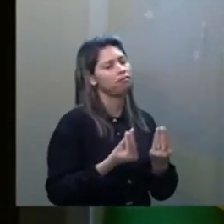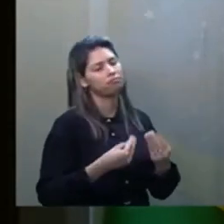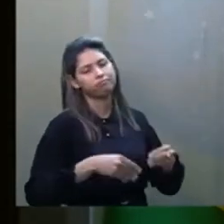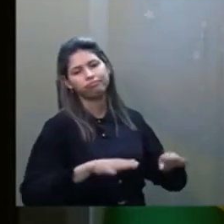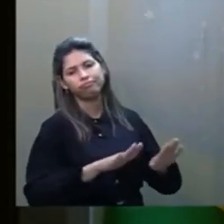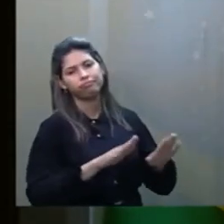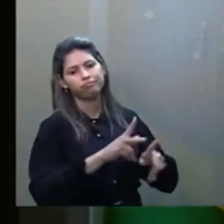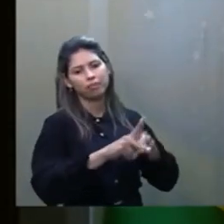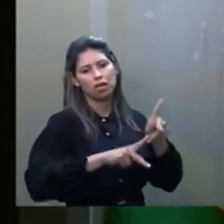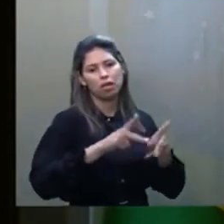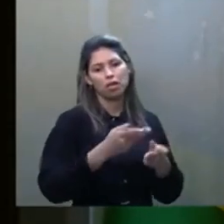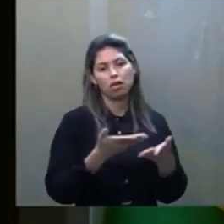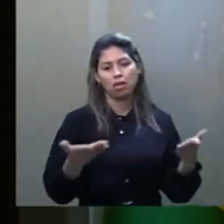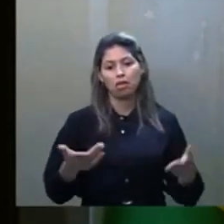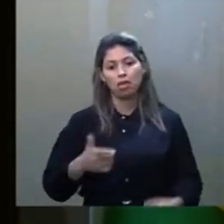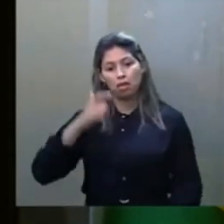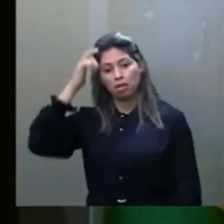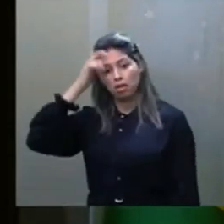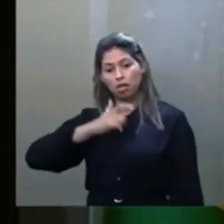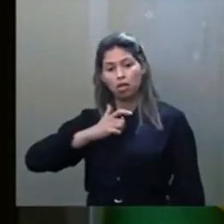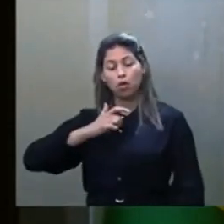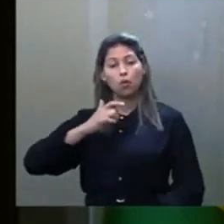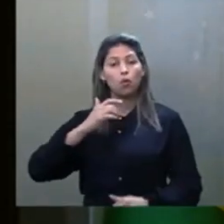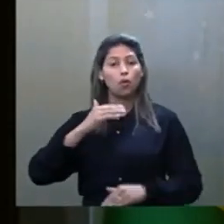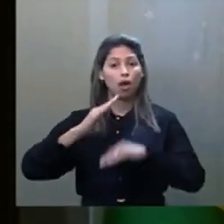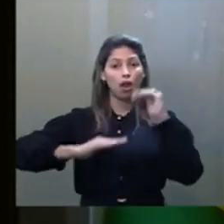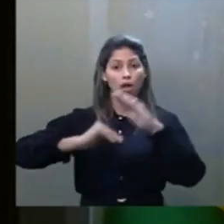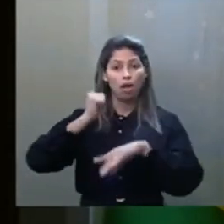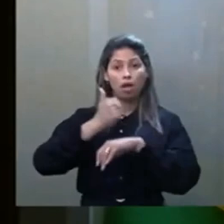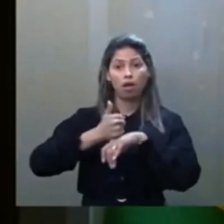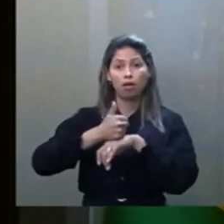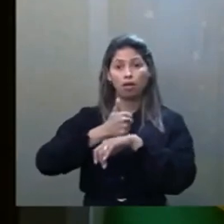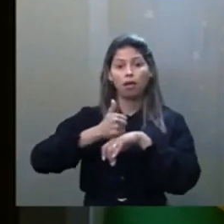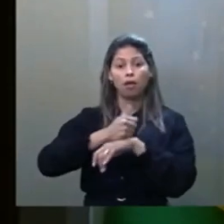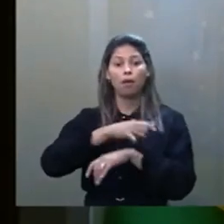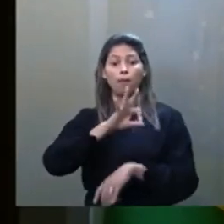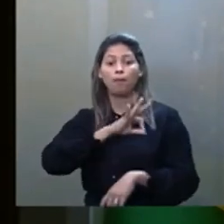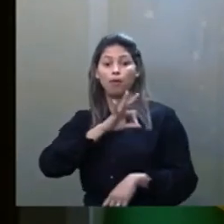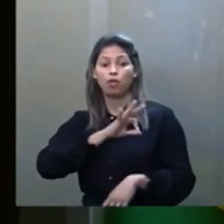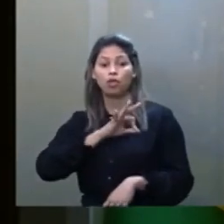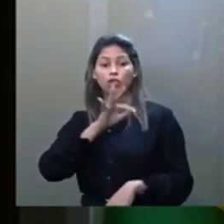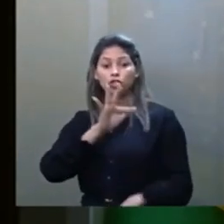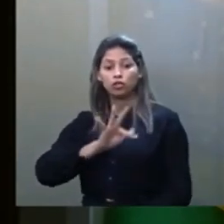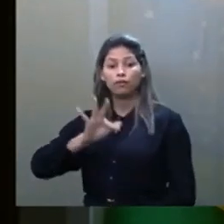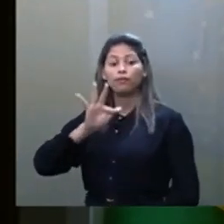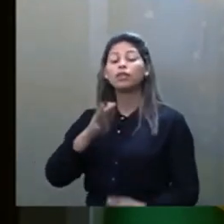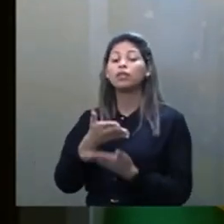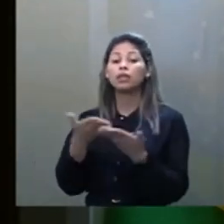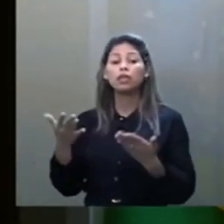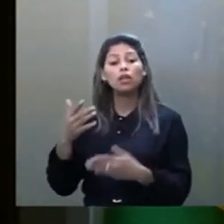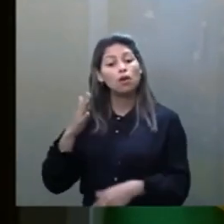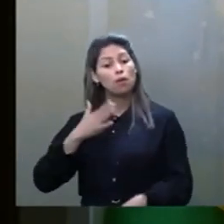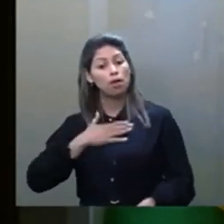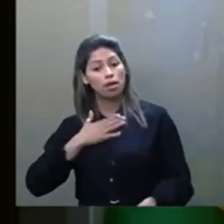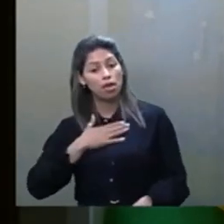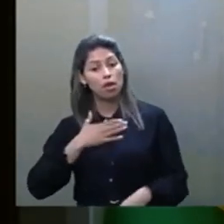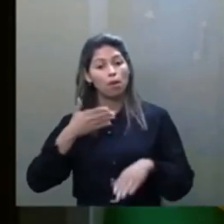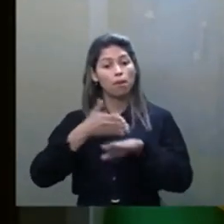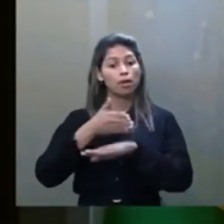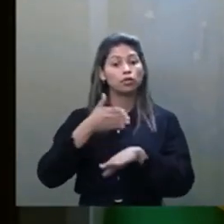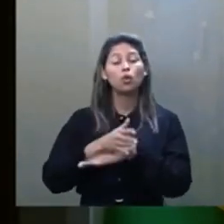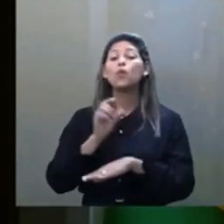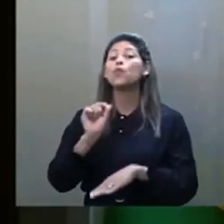sou da Polícia Federal, tenho estudado o assunto e não aumenta recursos não. O dinheiro do jogo de azar